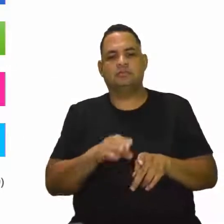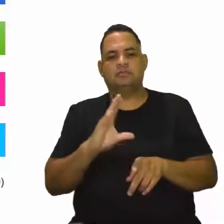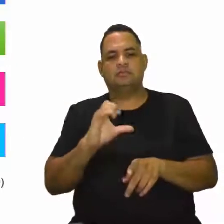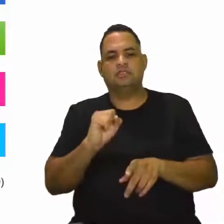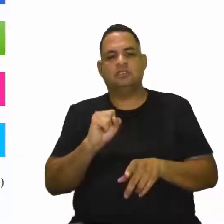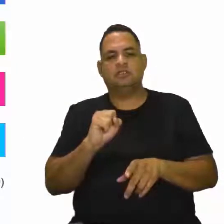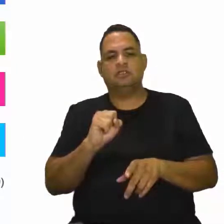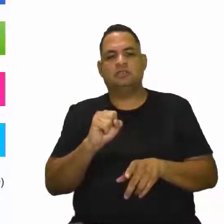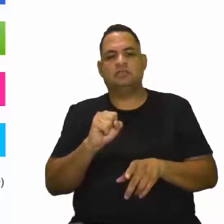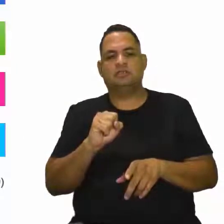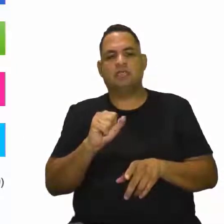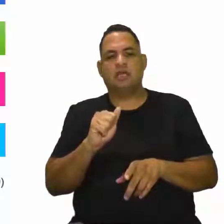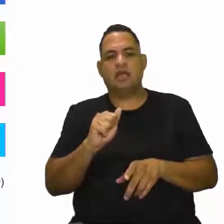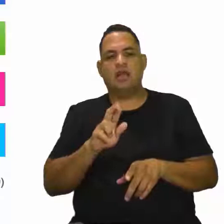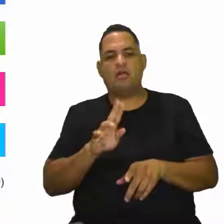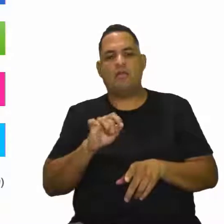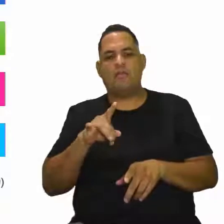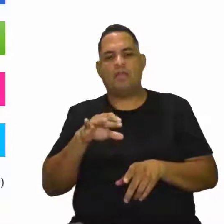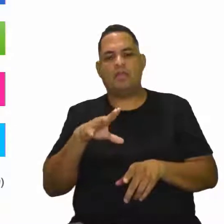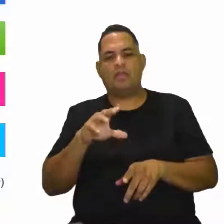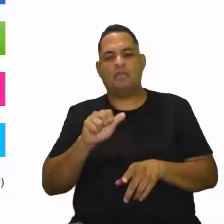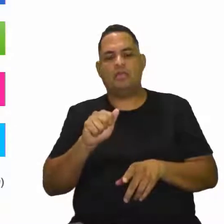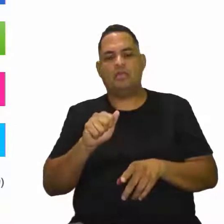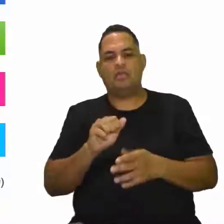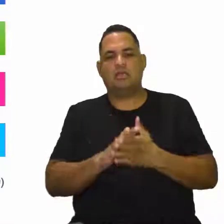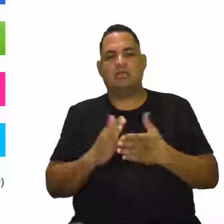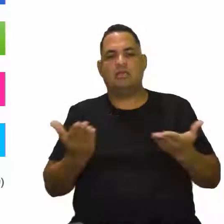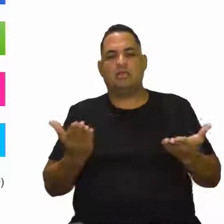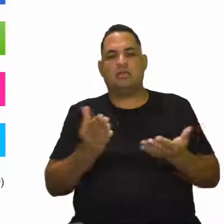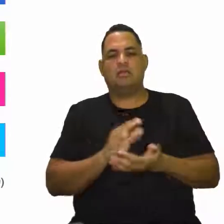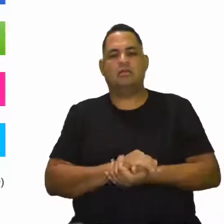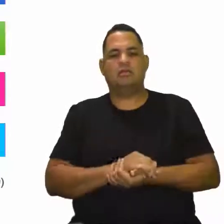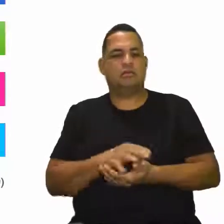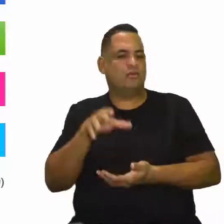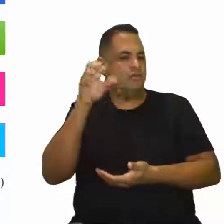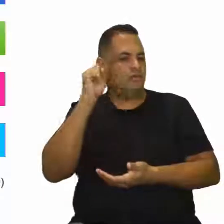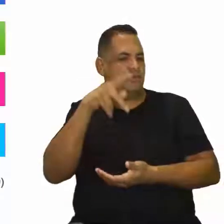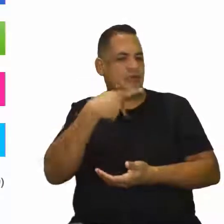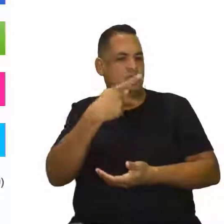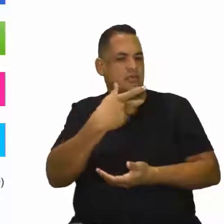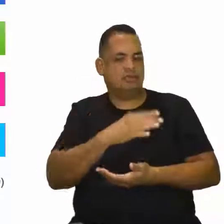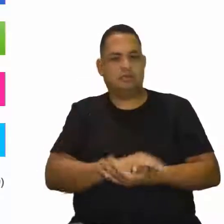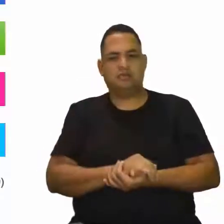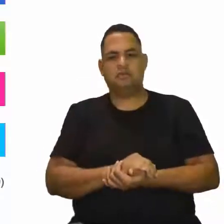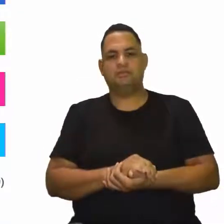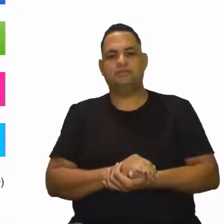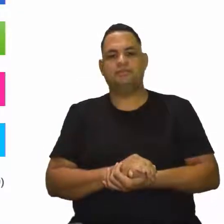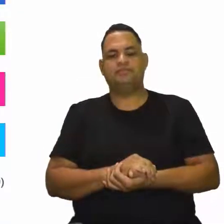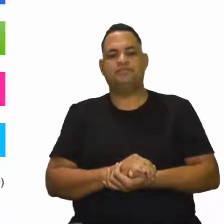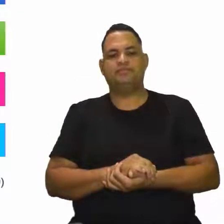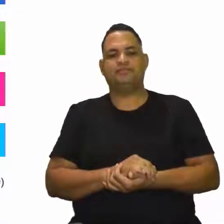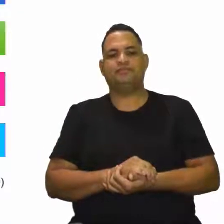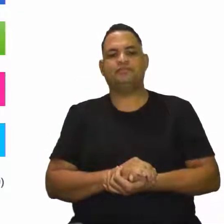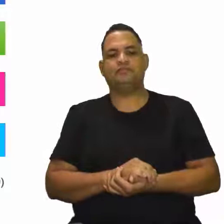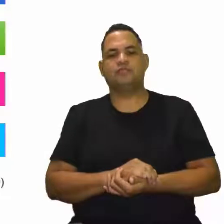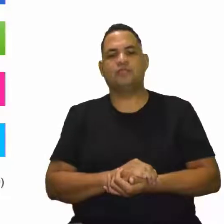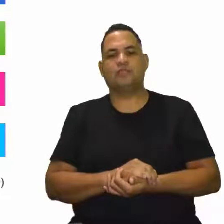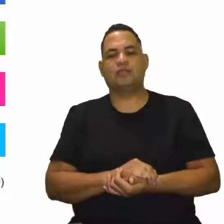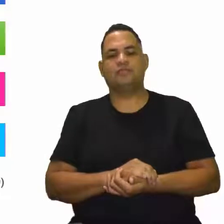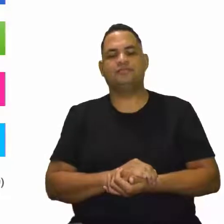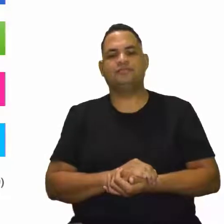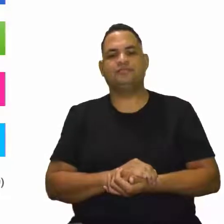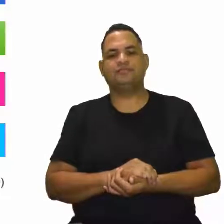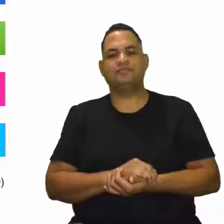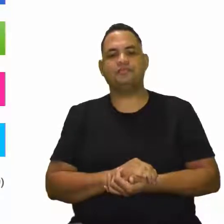sarcopenia. Vocês já ouviram falar em sarcopenia? Não? Então, a gente vai falar já já o que é a sarcopenia. Mas eu já